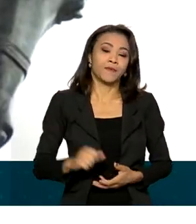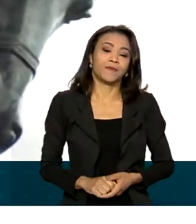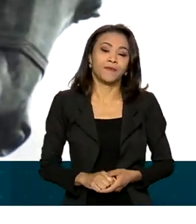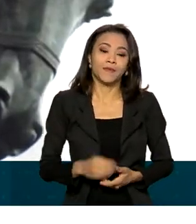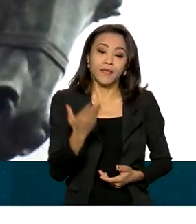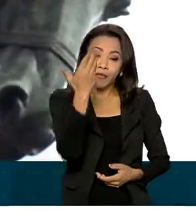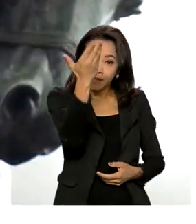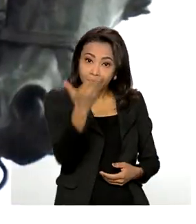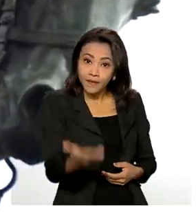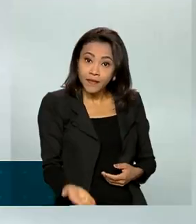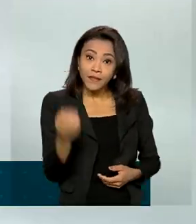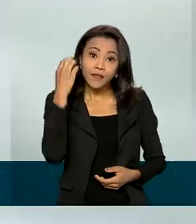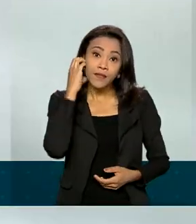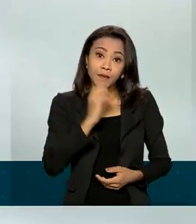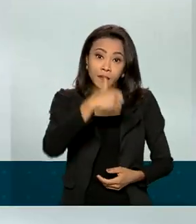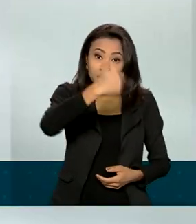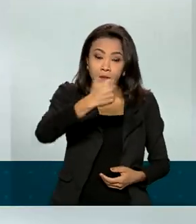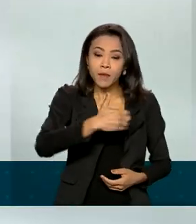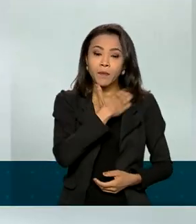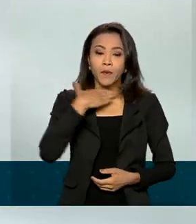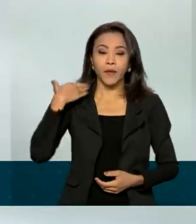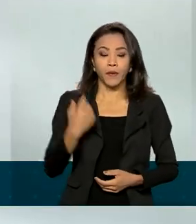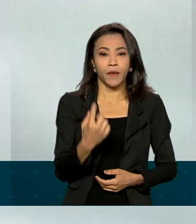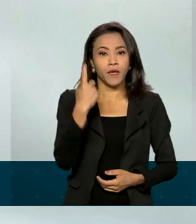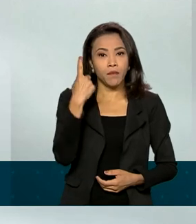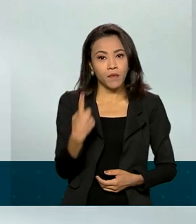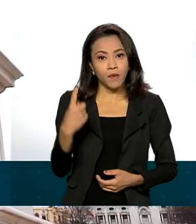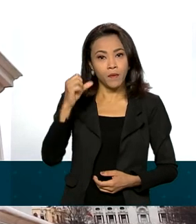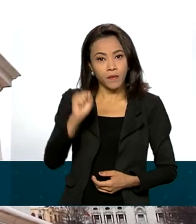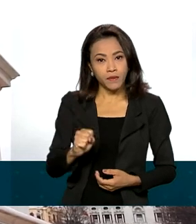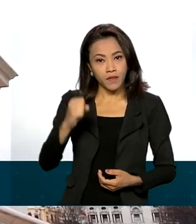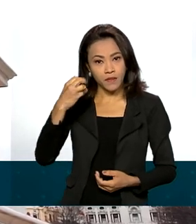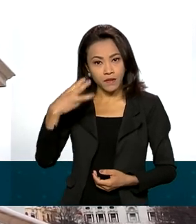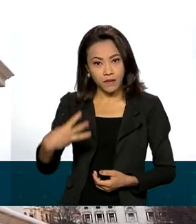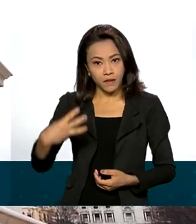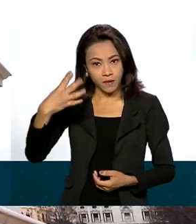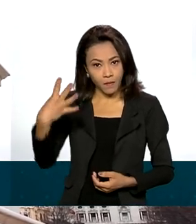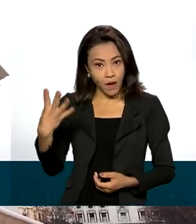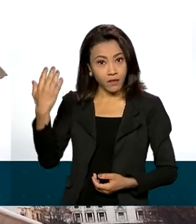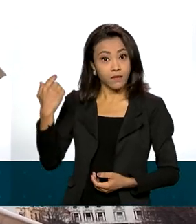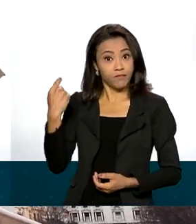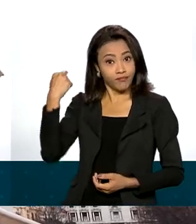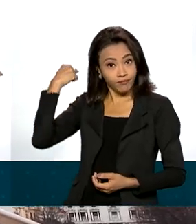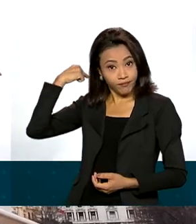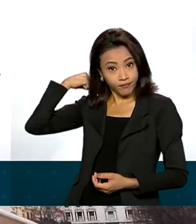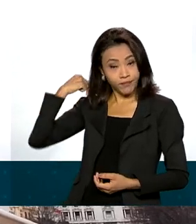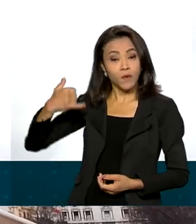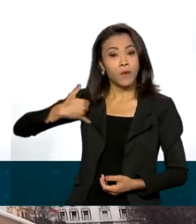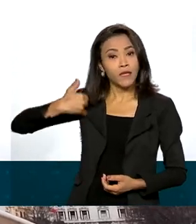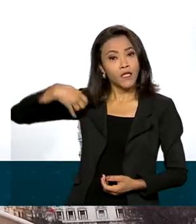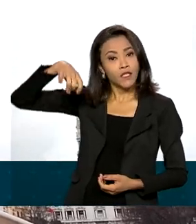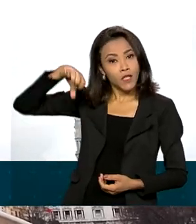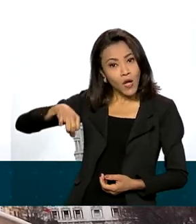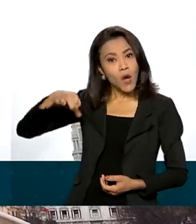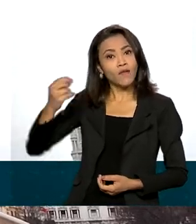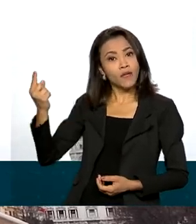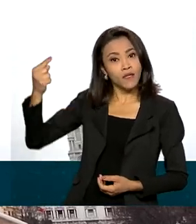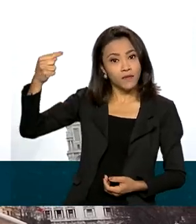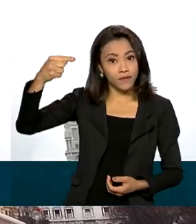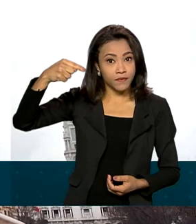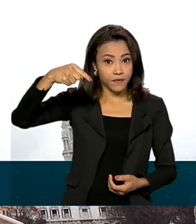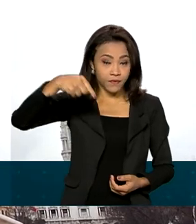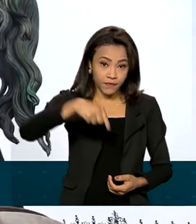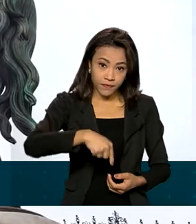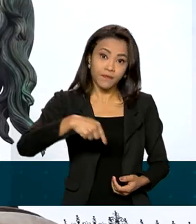Dom Pedro I morreu em 1834. Ele deixou a terra natal aos nove anos com a família